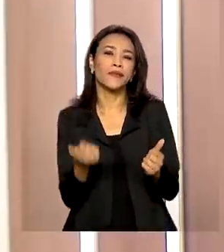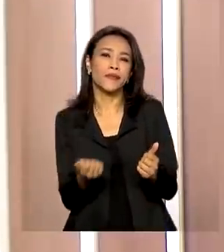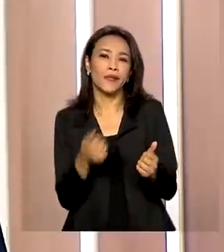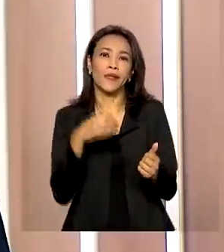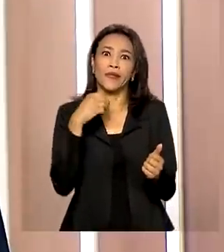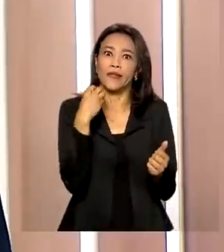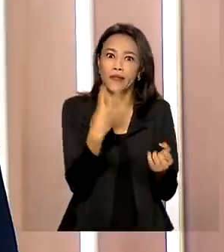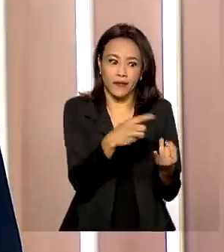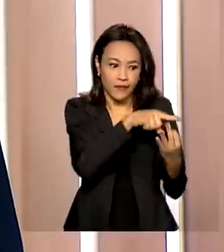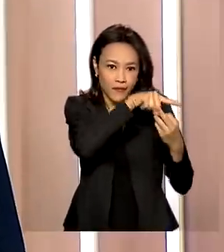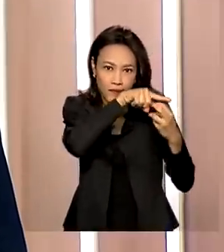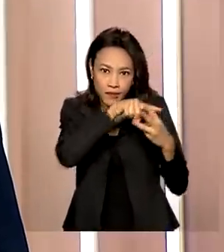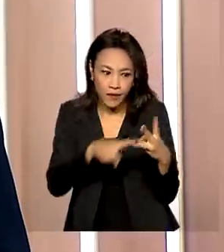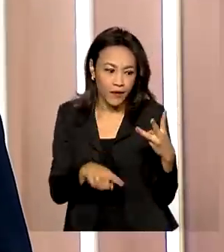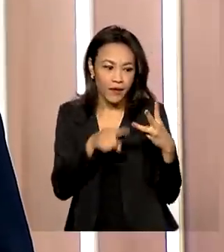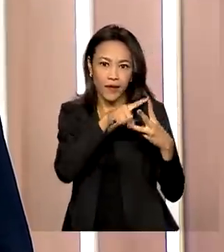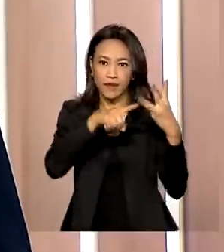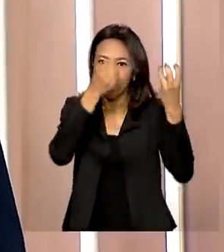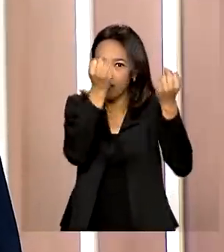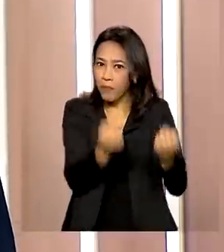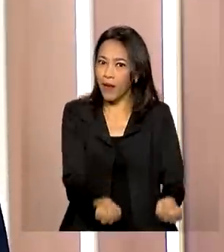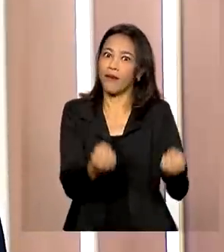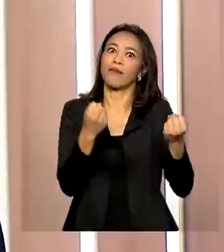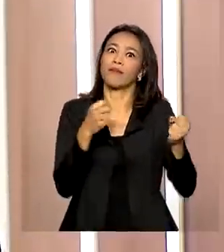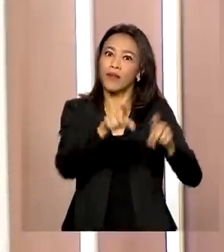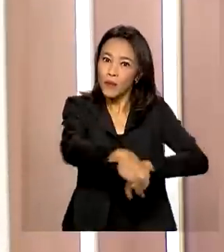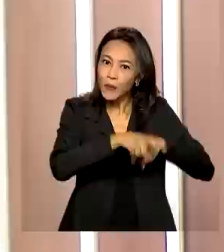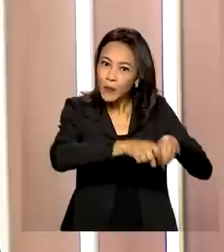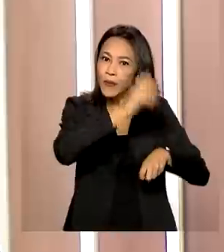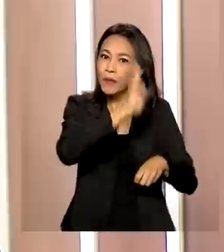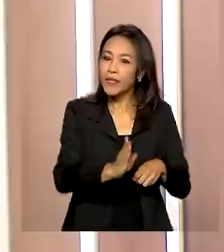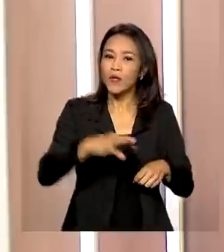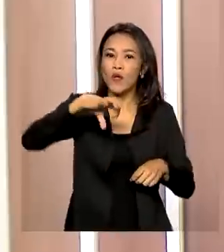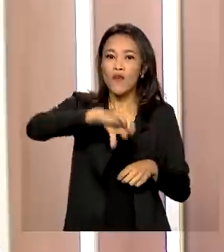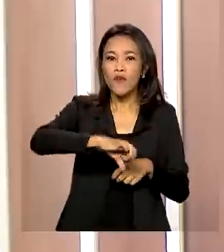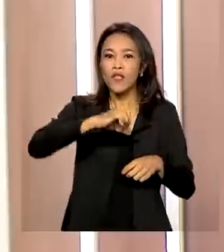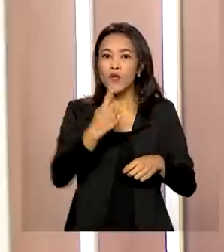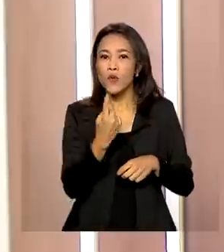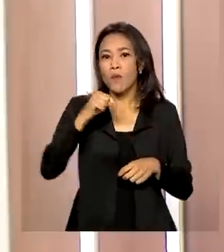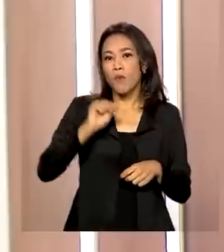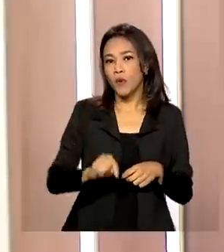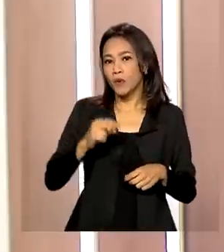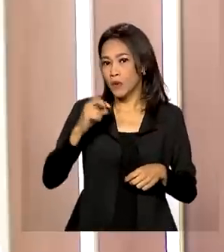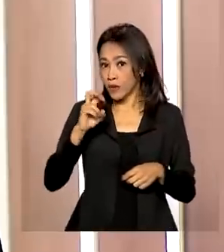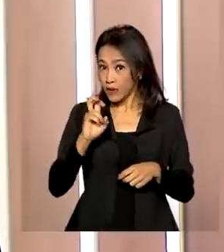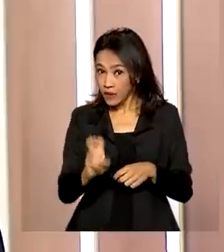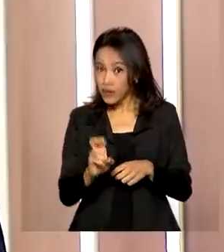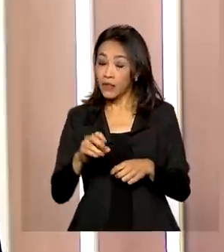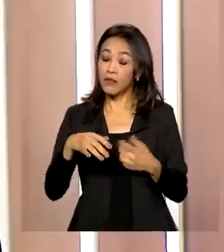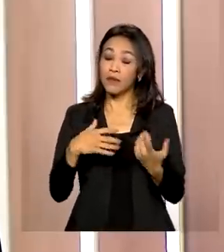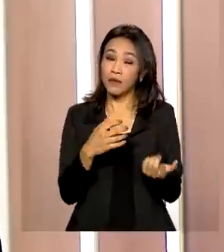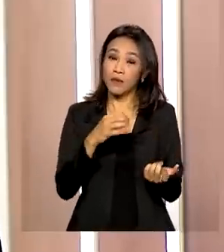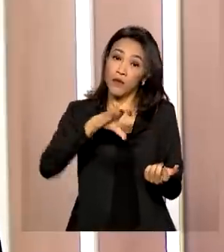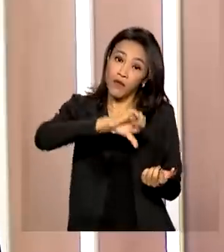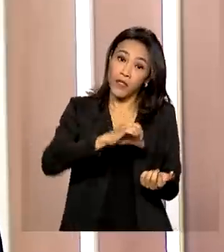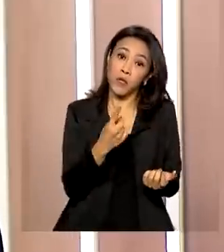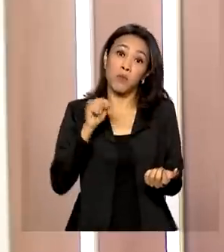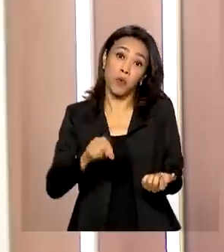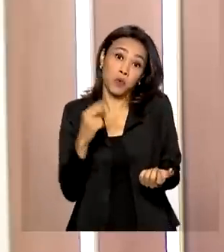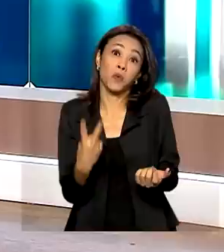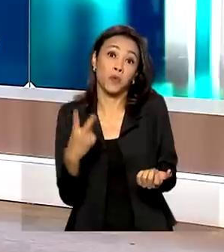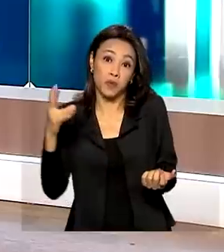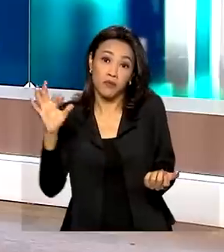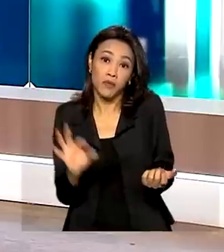os 3 carro-chefes da agricultura brasileira, chegaremos a alguma coisa em torno de 91,5, 92% da safra total.